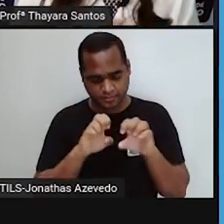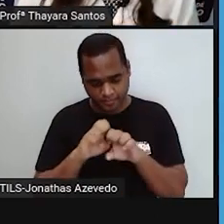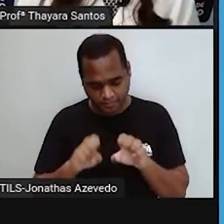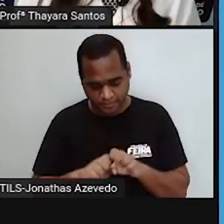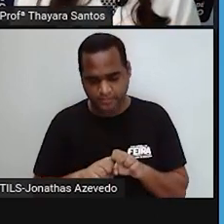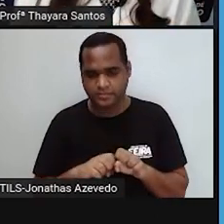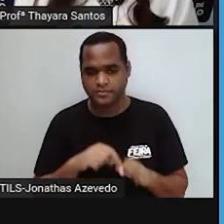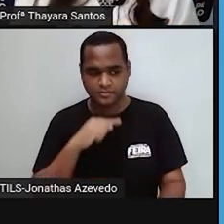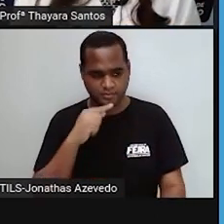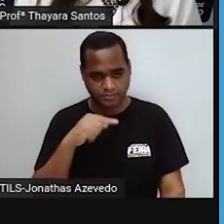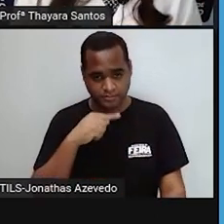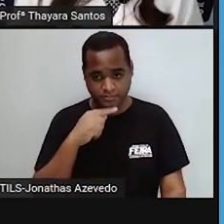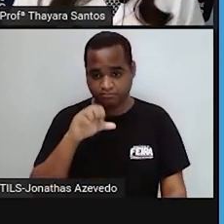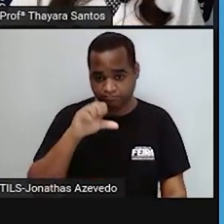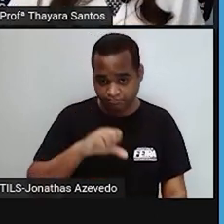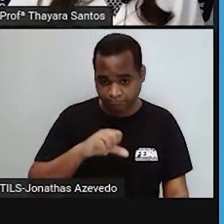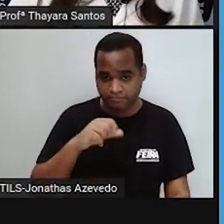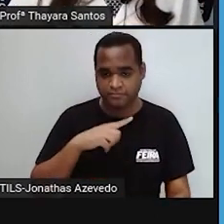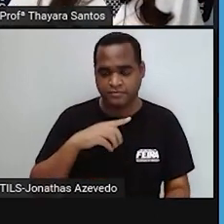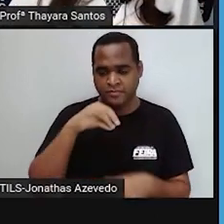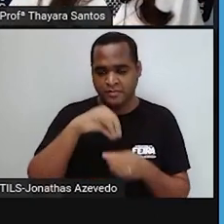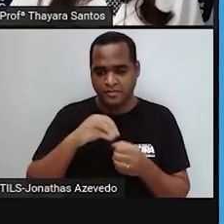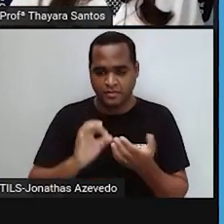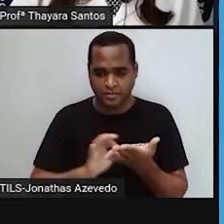já não funcionam mais ali dentro da célula.